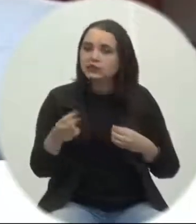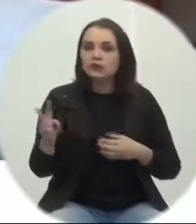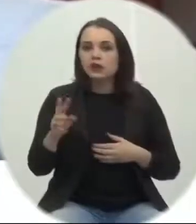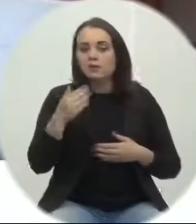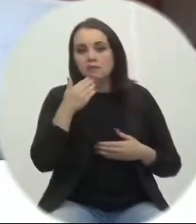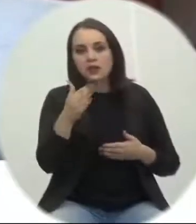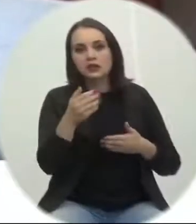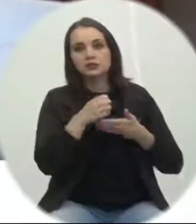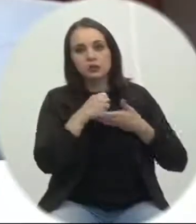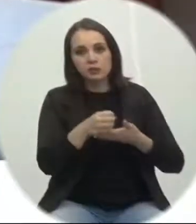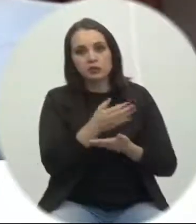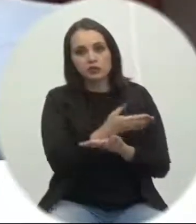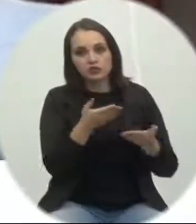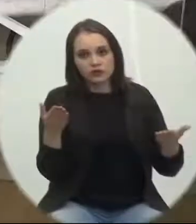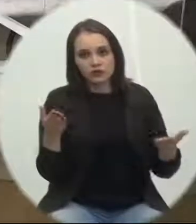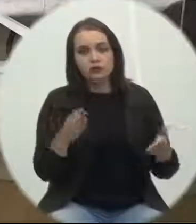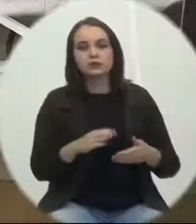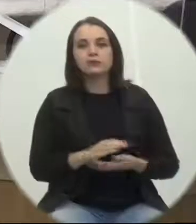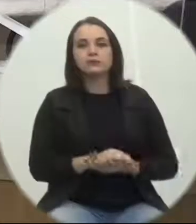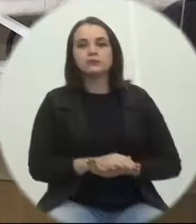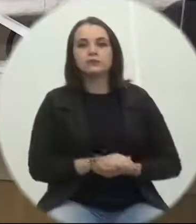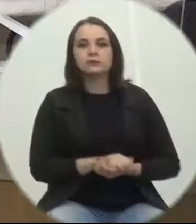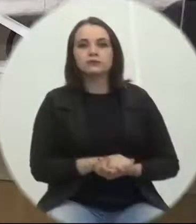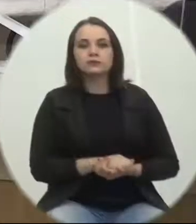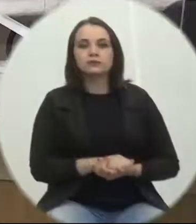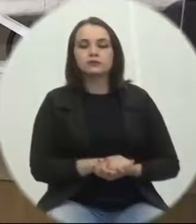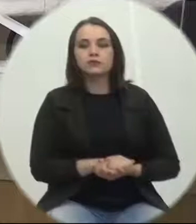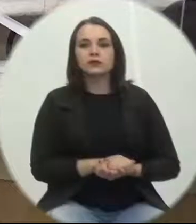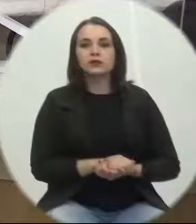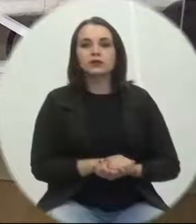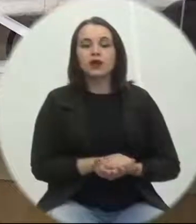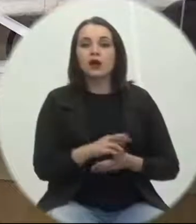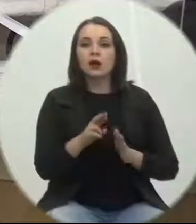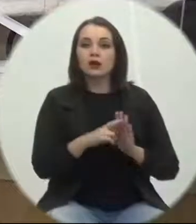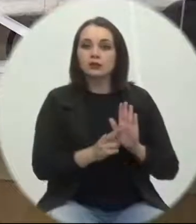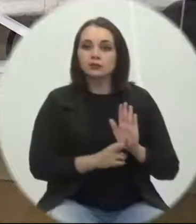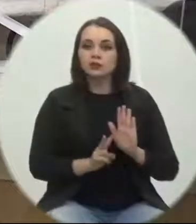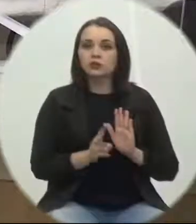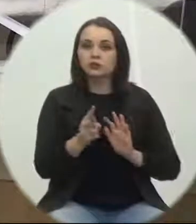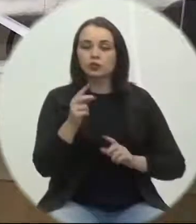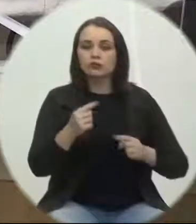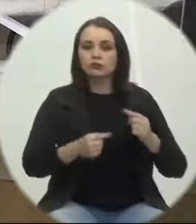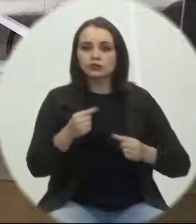apoio, com o voto de cada um dos senhores. O requerimento continua em discussão.